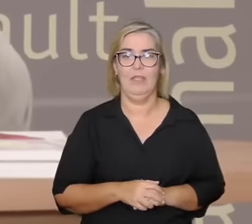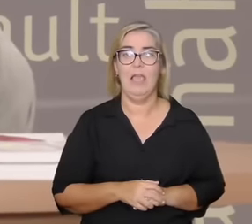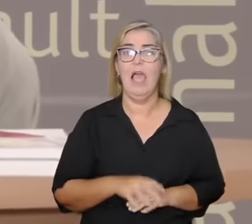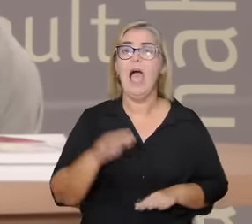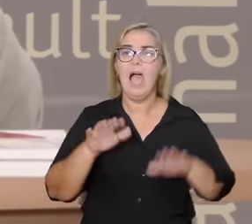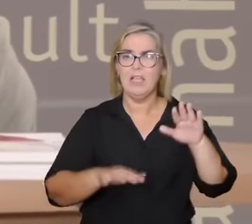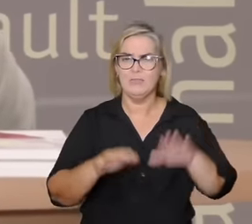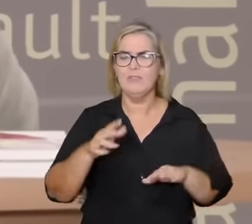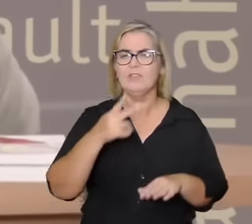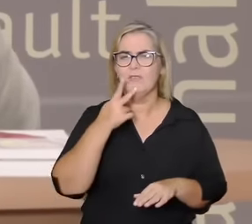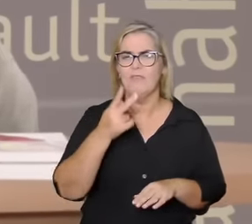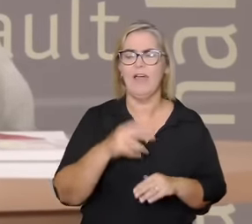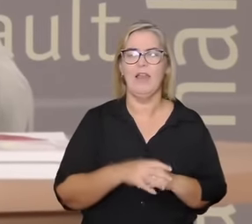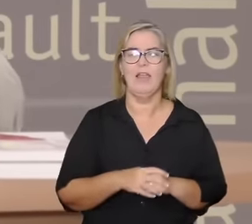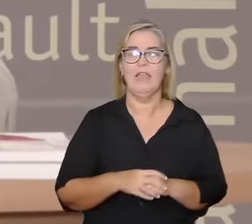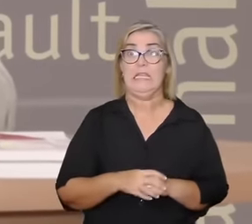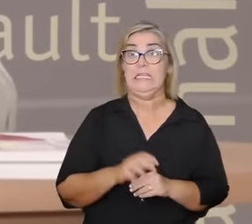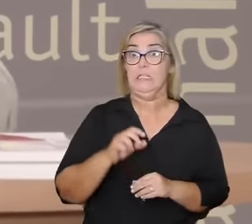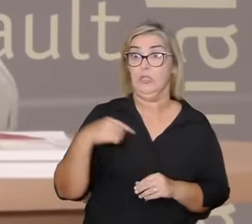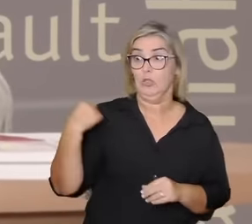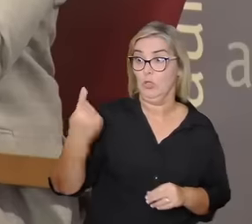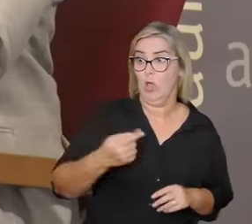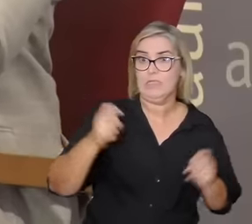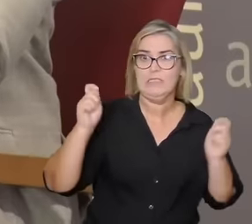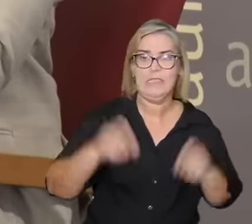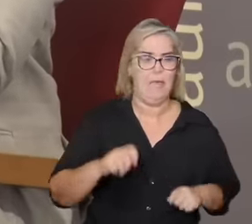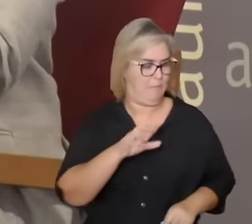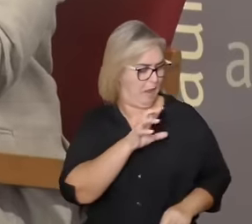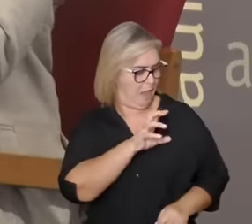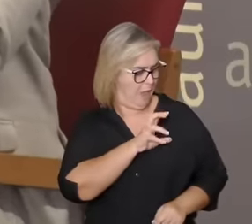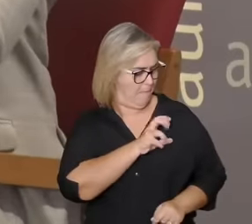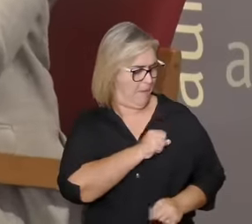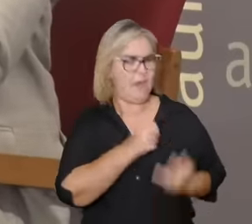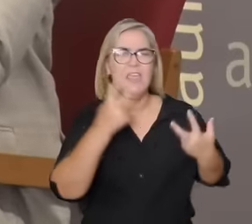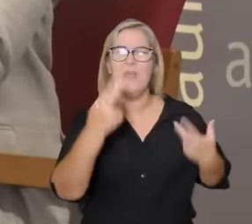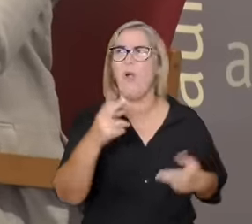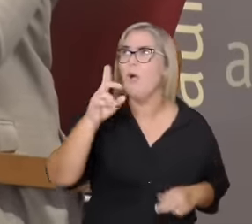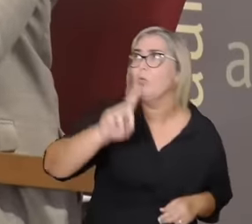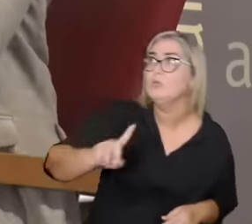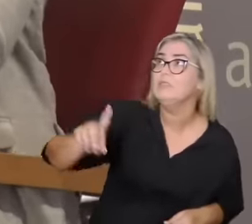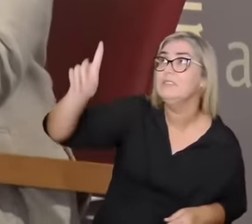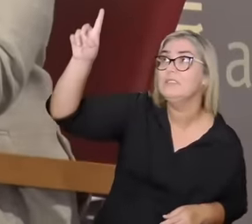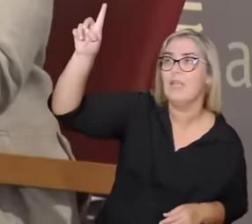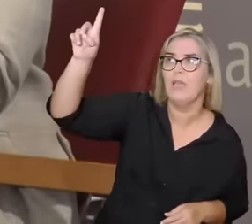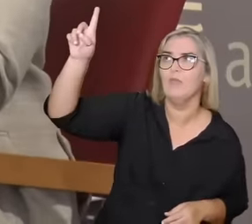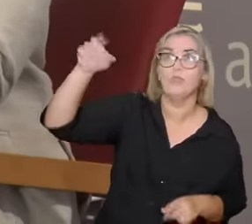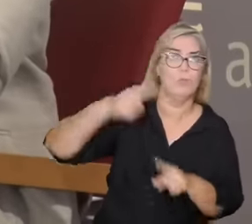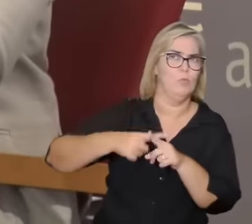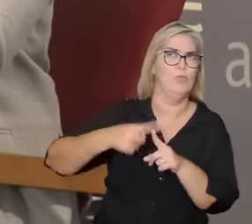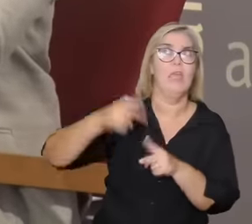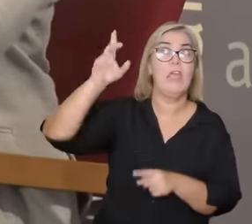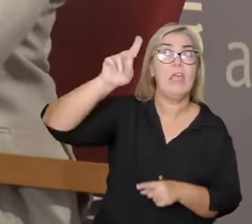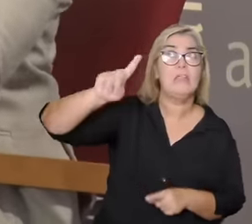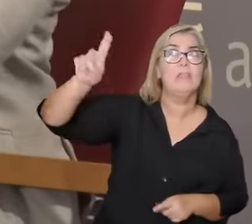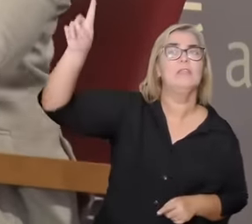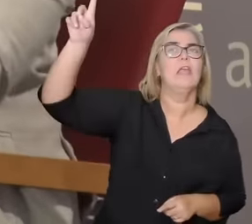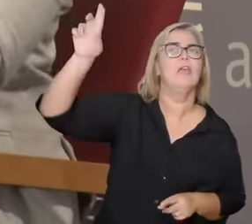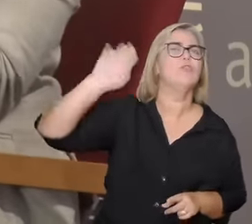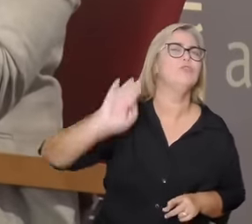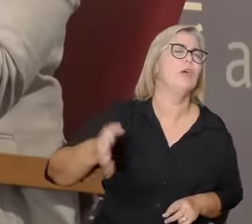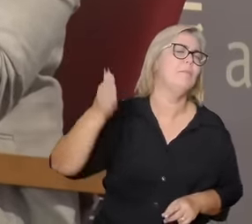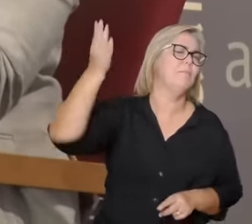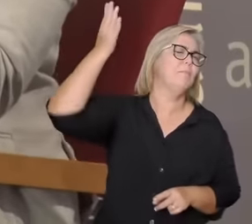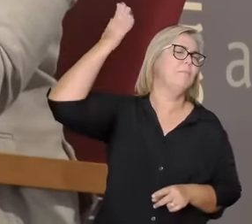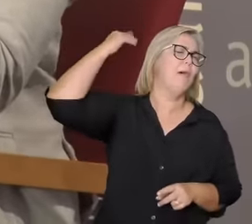se deuses fôssemos porque tem um Deus encarnado que ama e se sacrifica a noção de